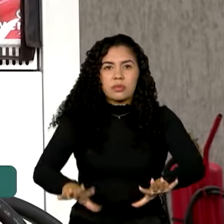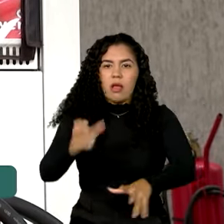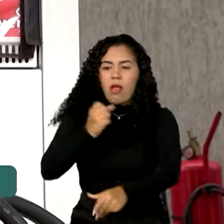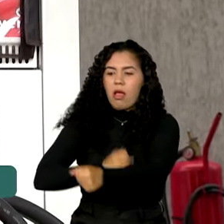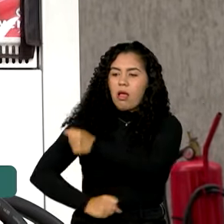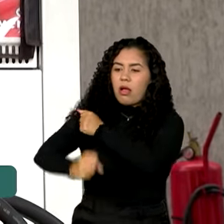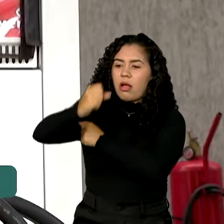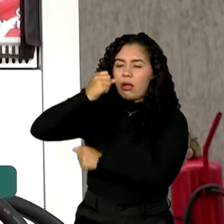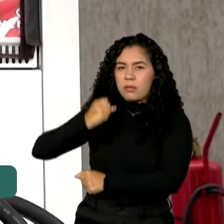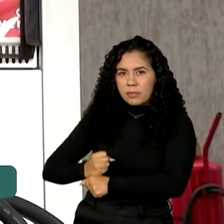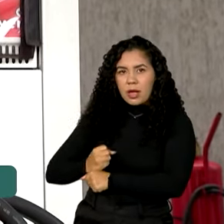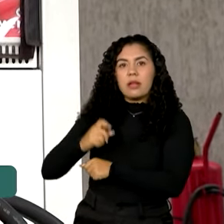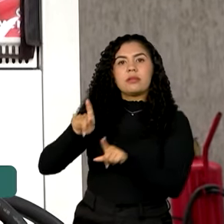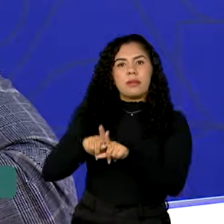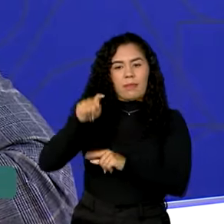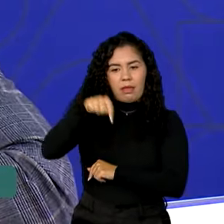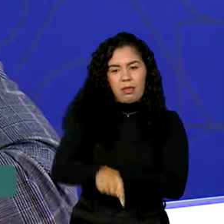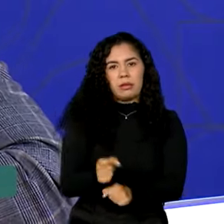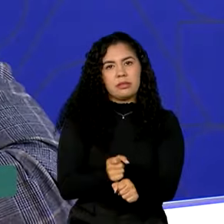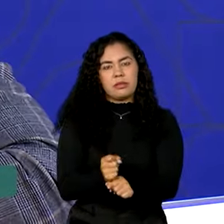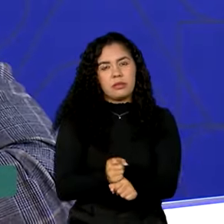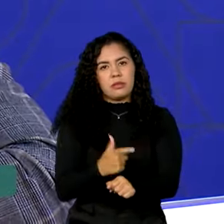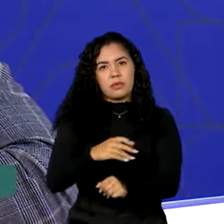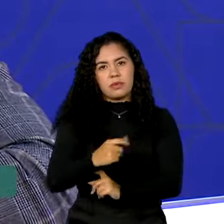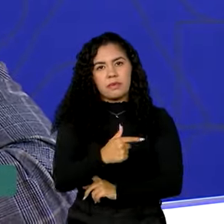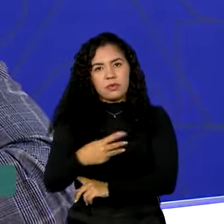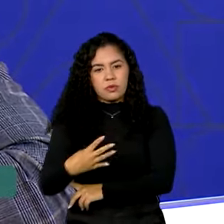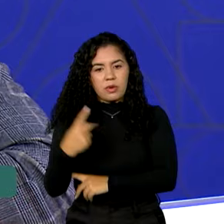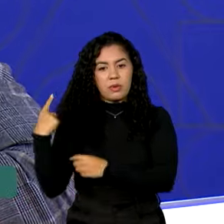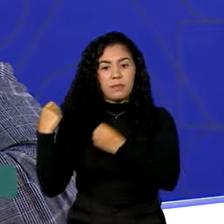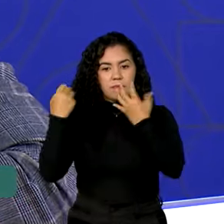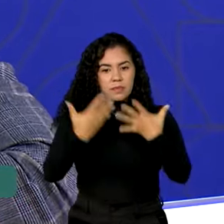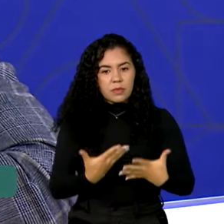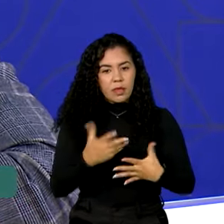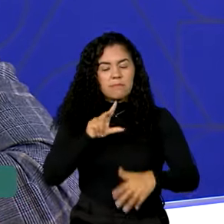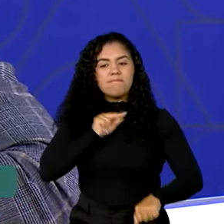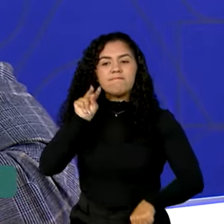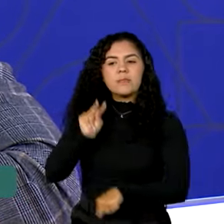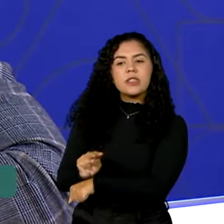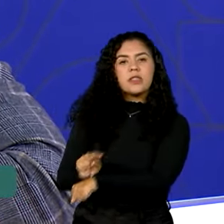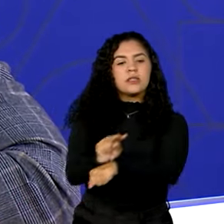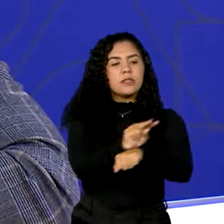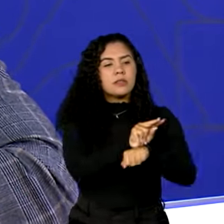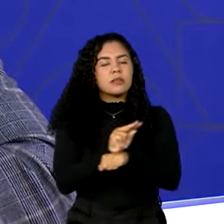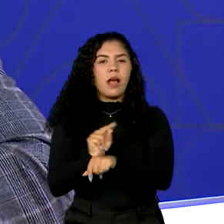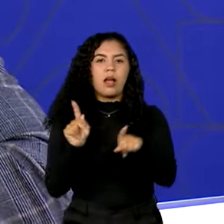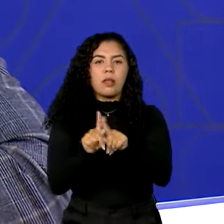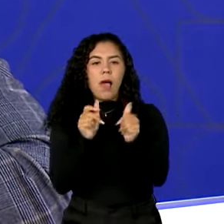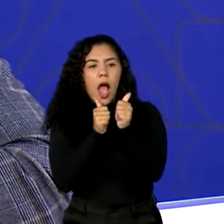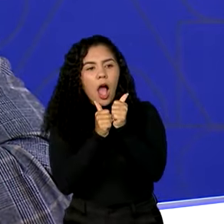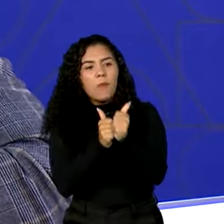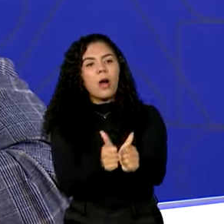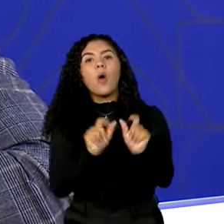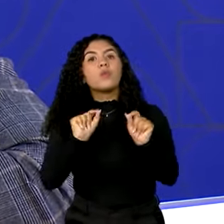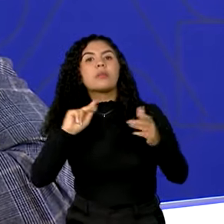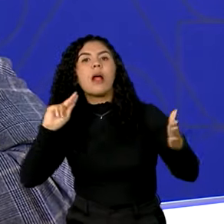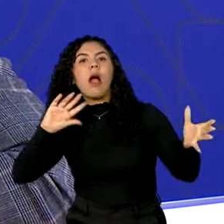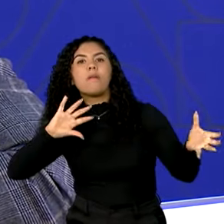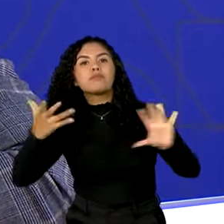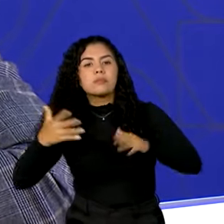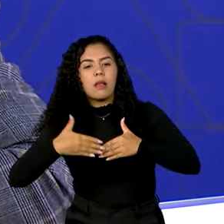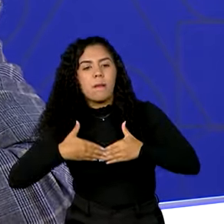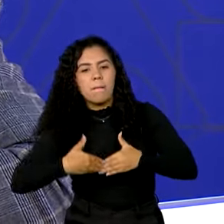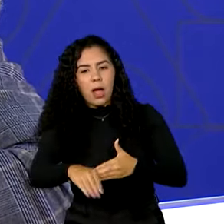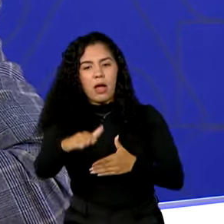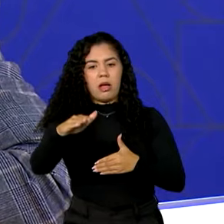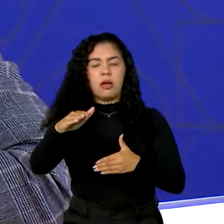passado e nesse ano. Fiscalização e acompanhamento do que vai acontecer daqui para frente nesse processo